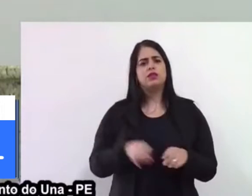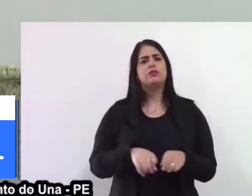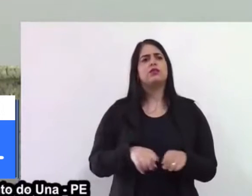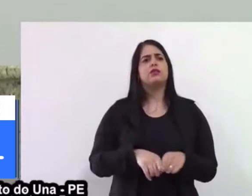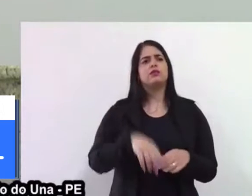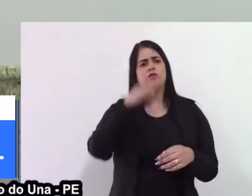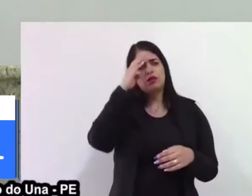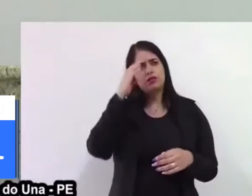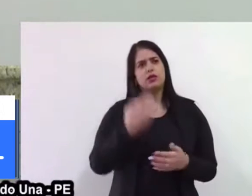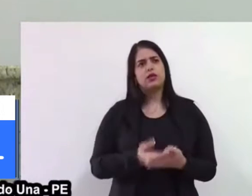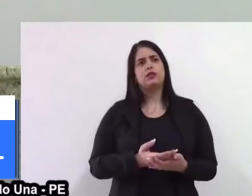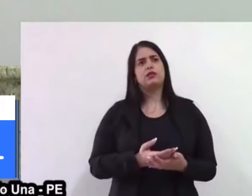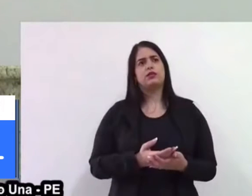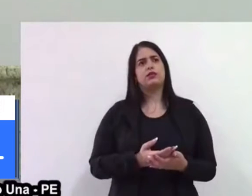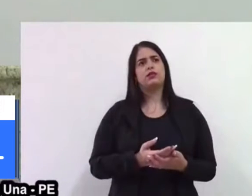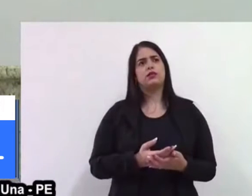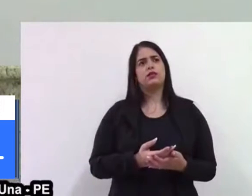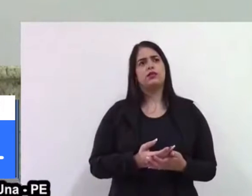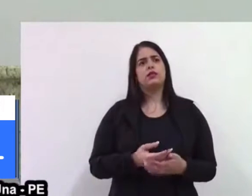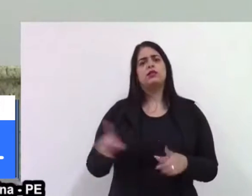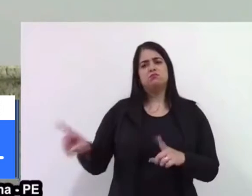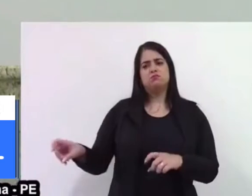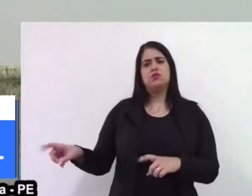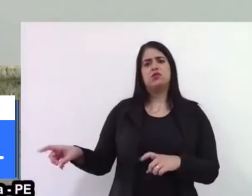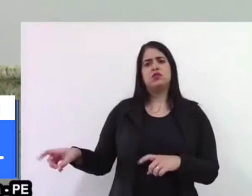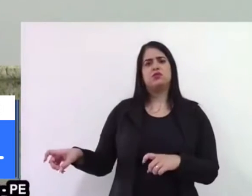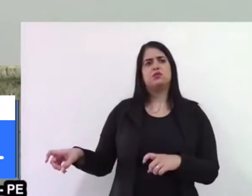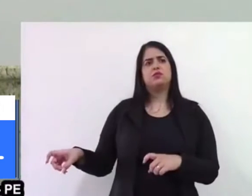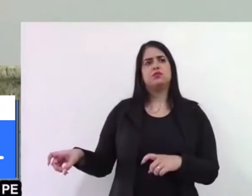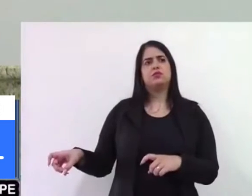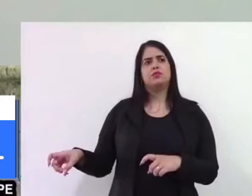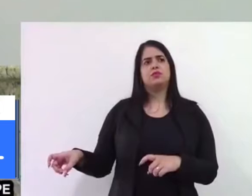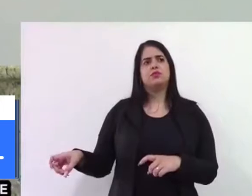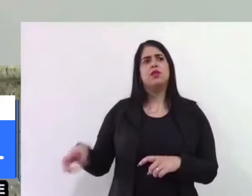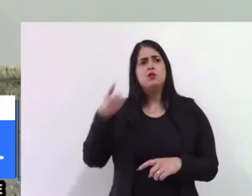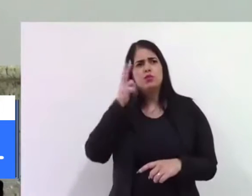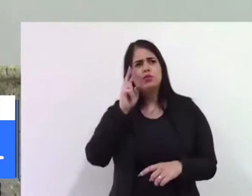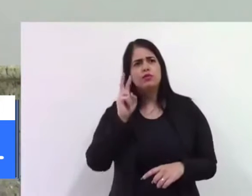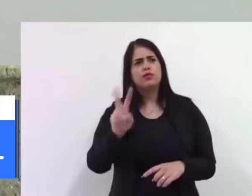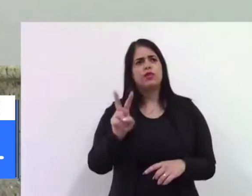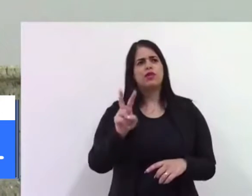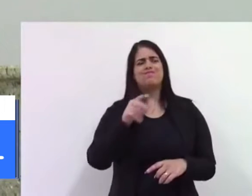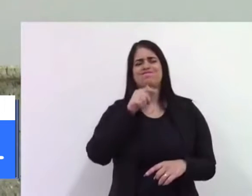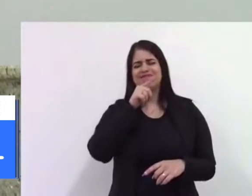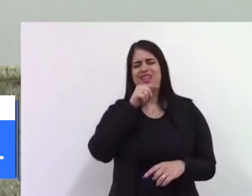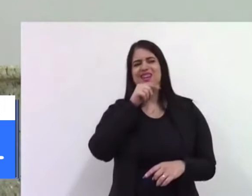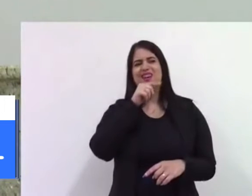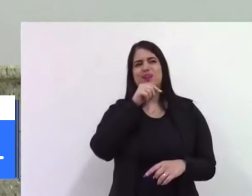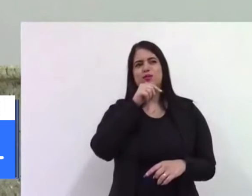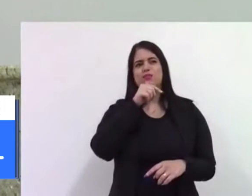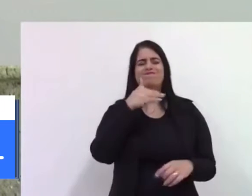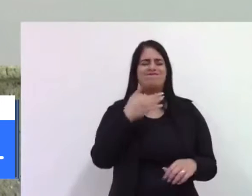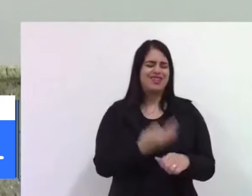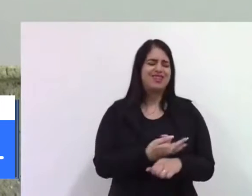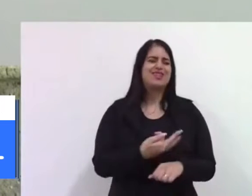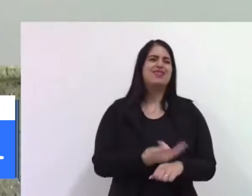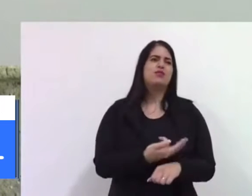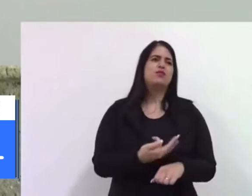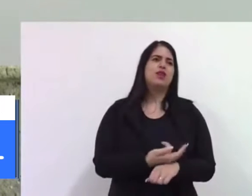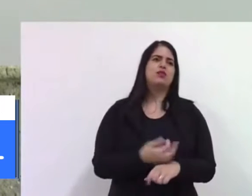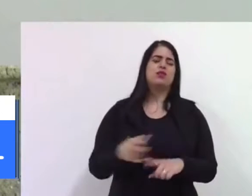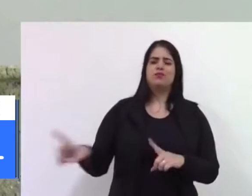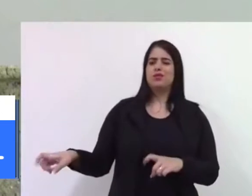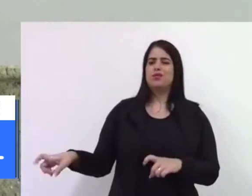com mais frequência na zona rural. E aí pude ver que a questão de água, muitos sítios aí pegou